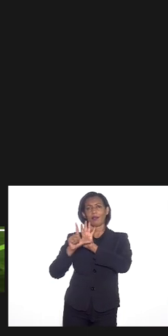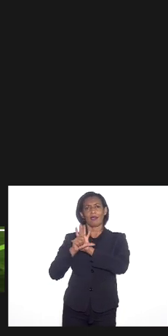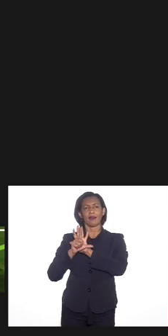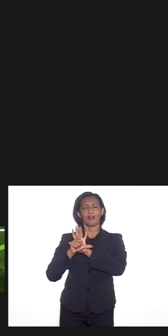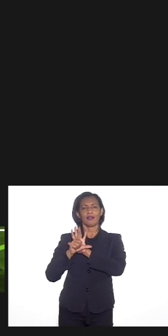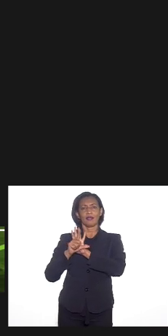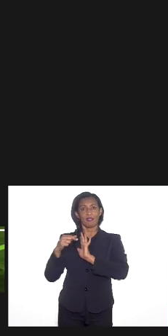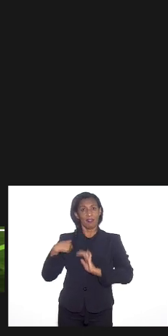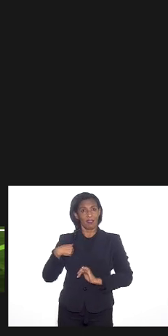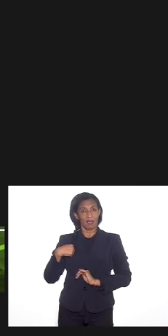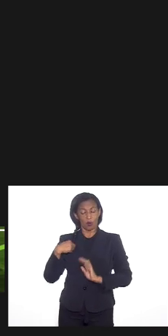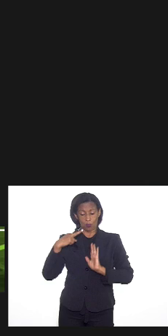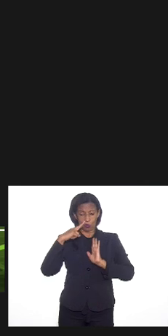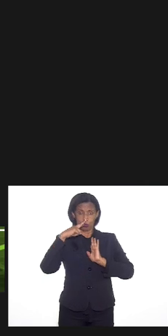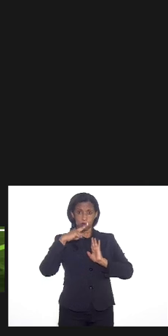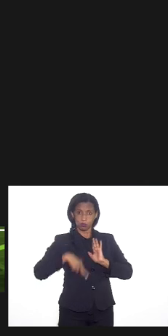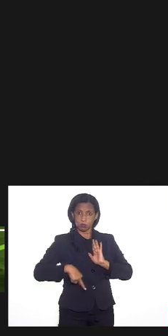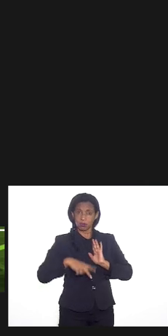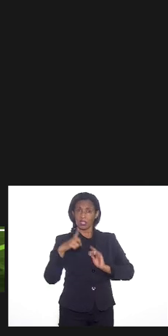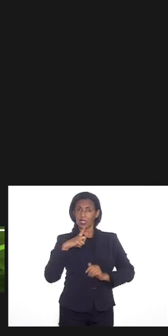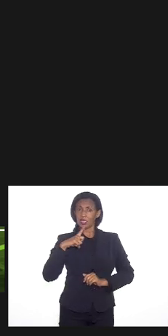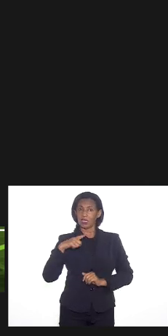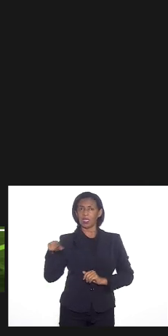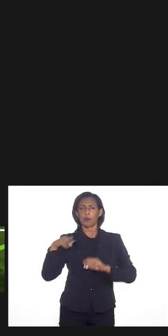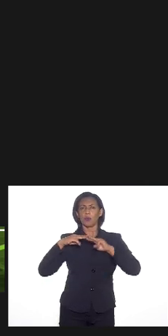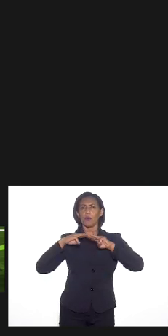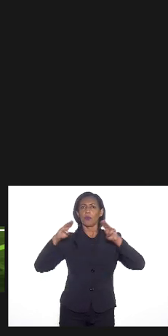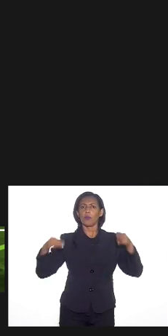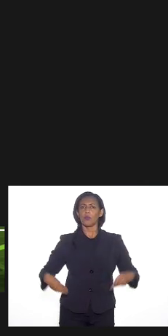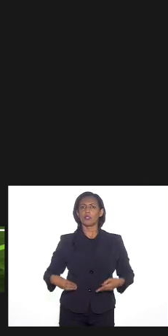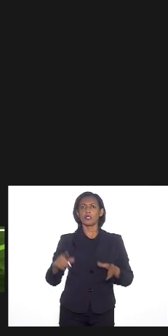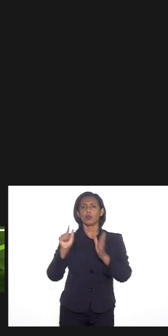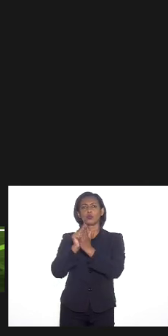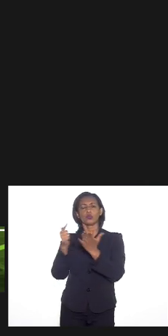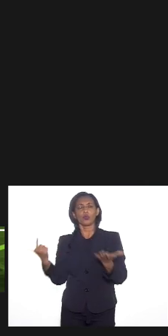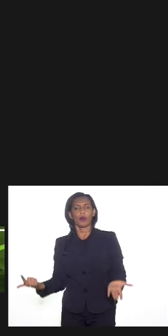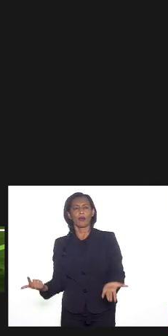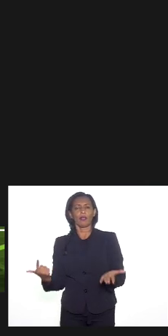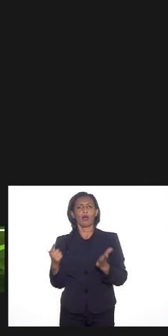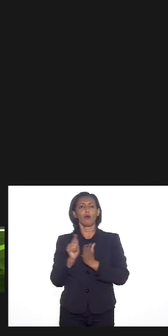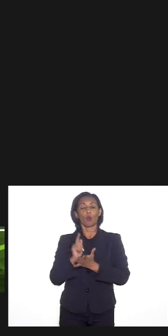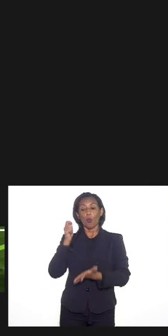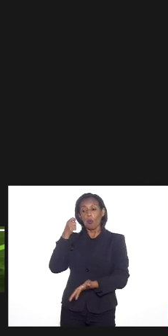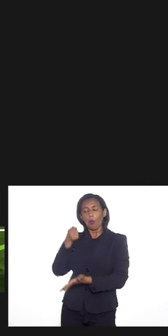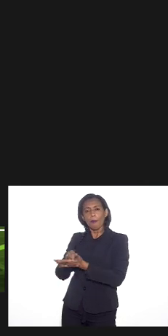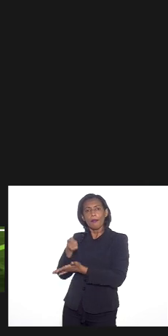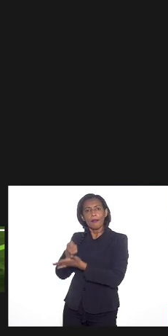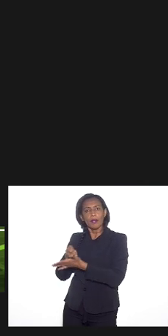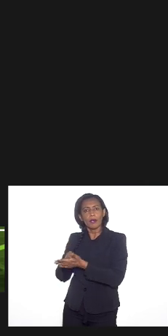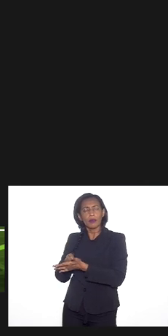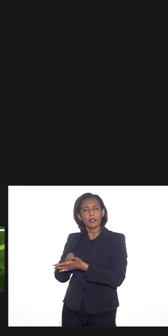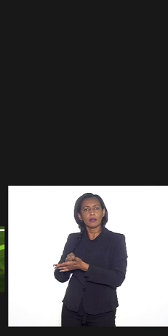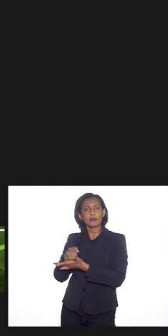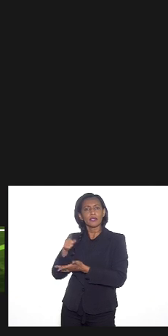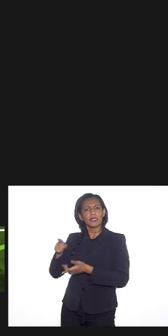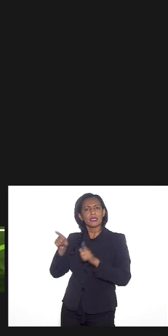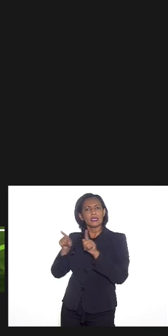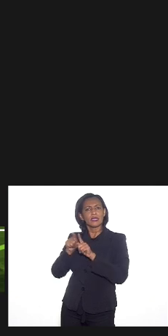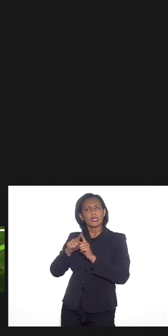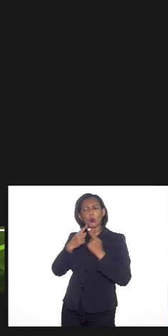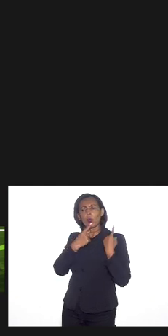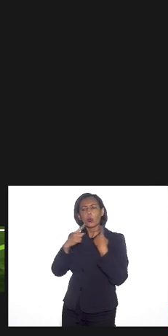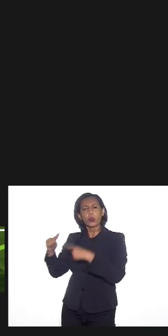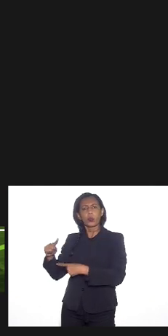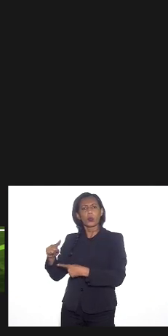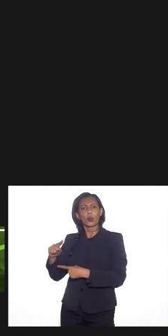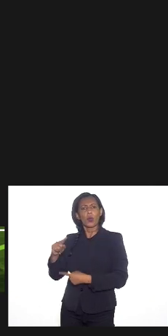vi e temos no nosso museu recortes de jornal da imprensa cobrando e criticando delegados